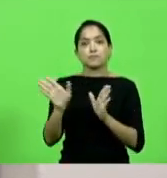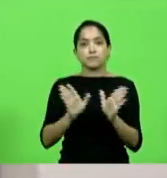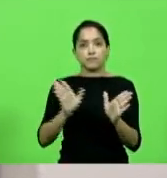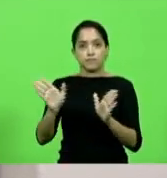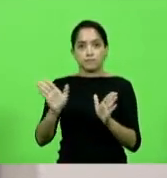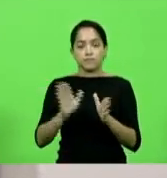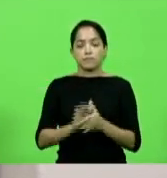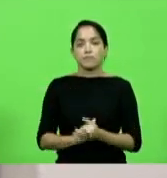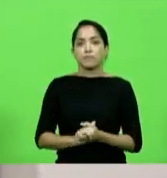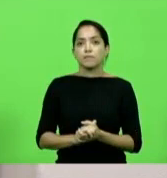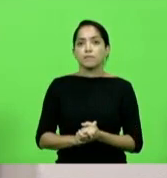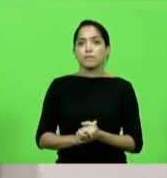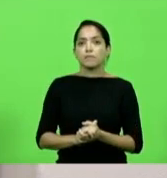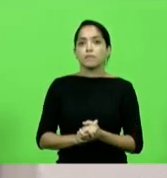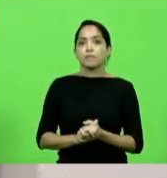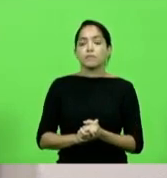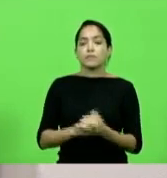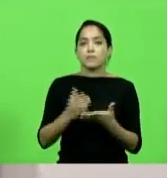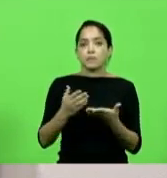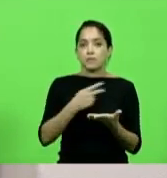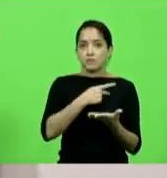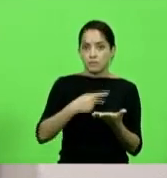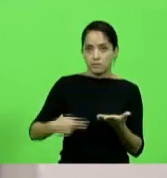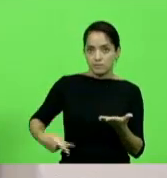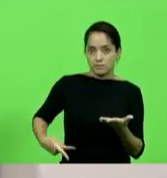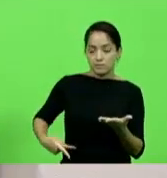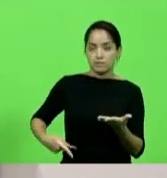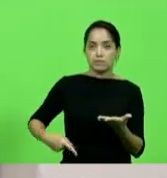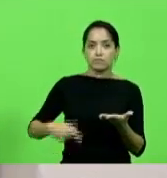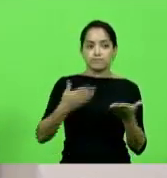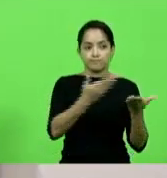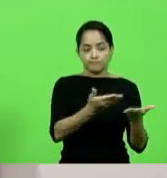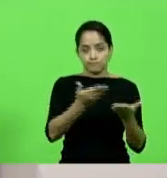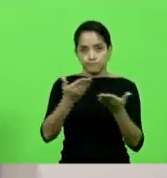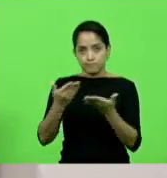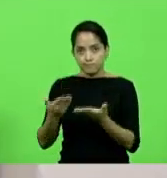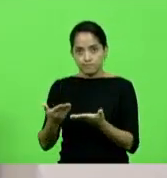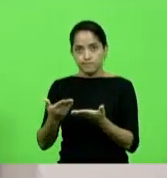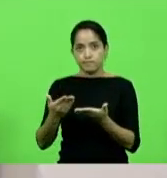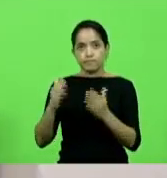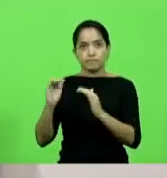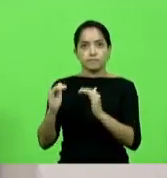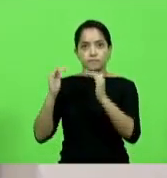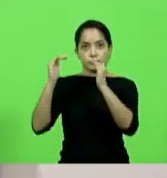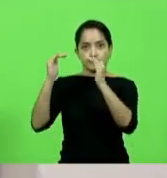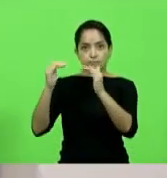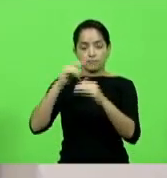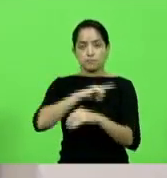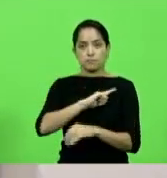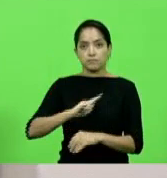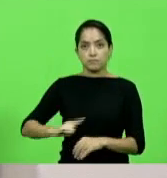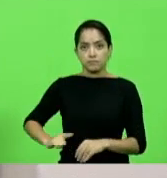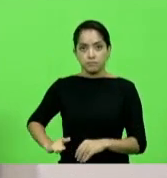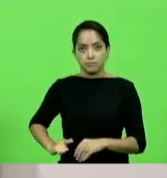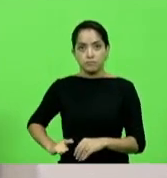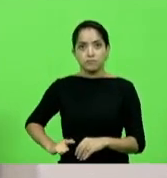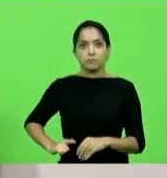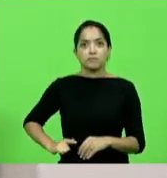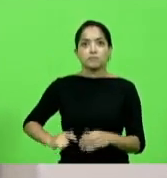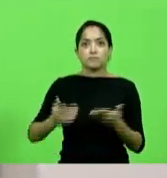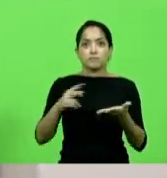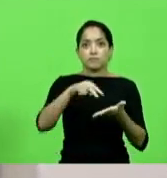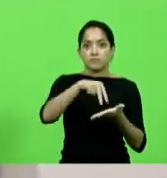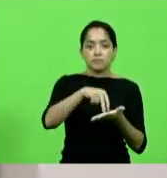legislatura. Ato contínuo, o senhor presidente concedeu a palavra ao excelentíssimo senhor governador do Estado para